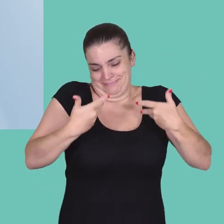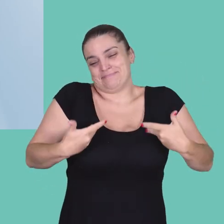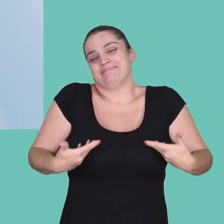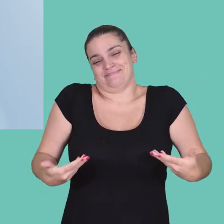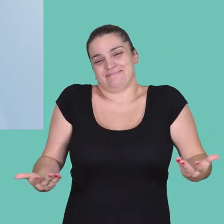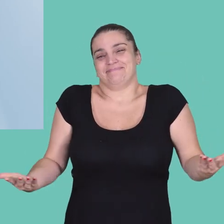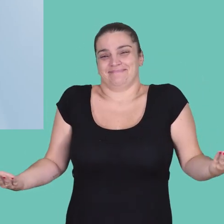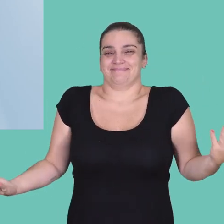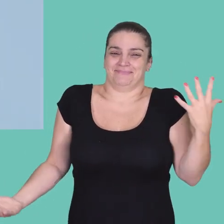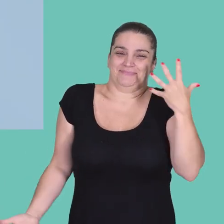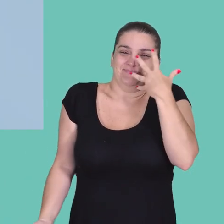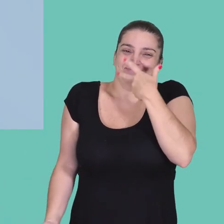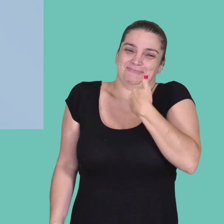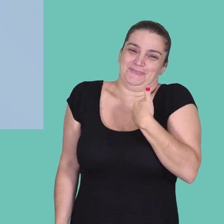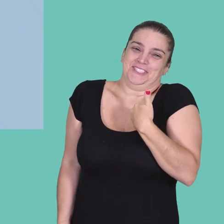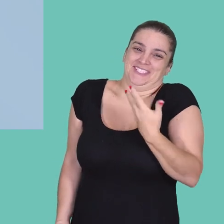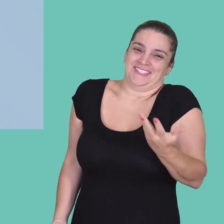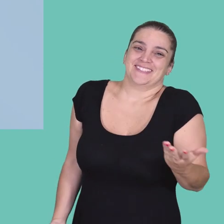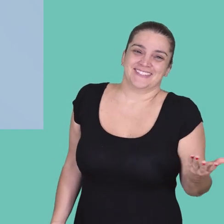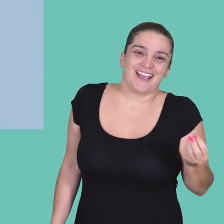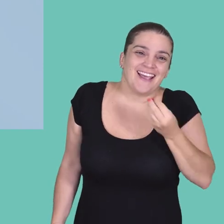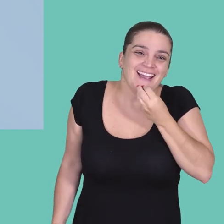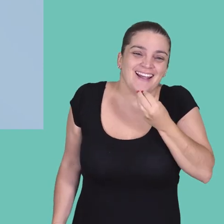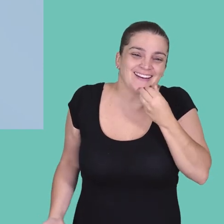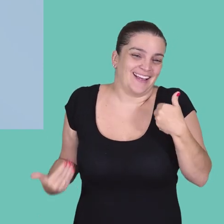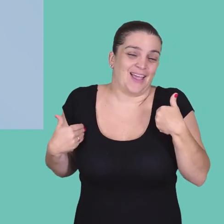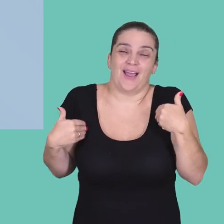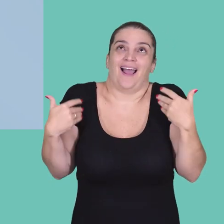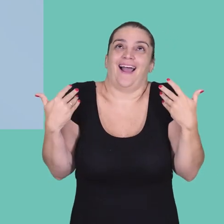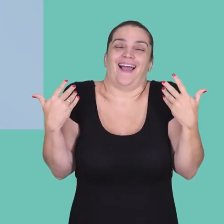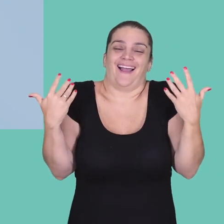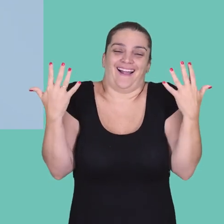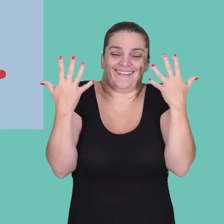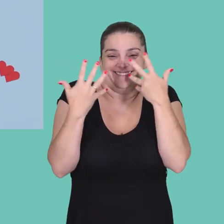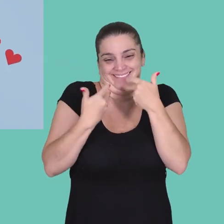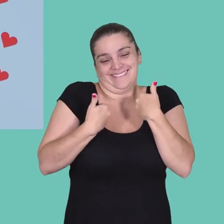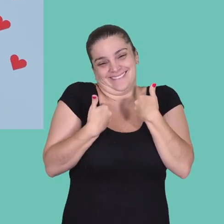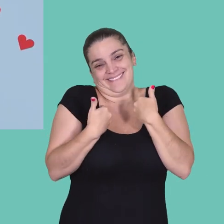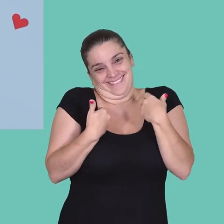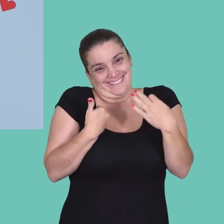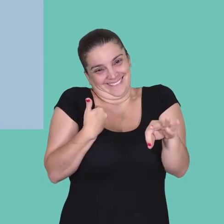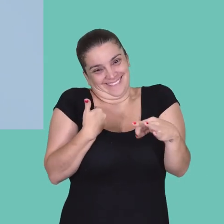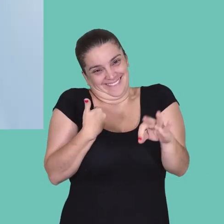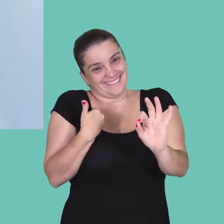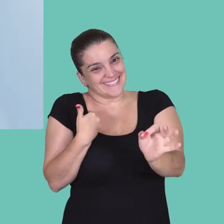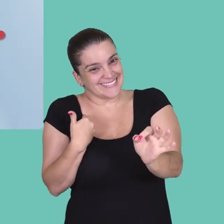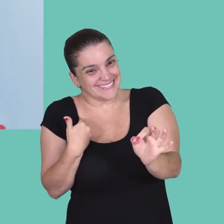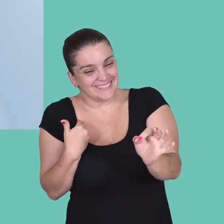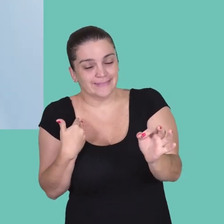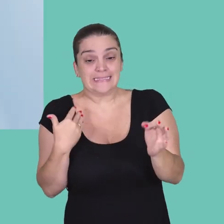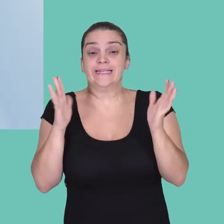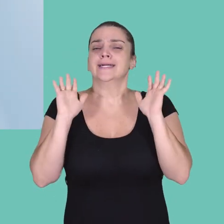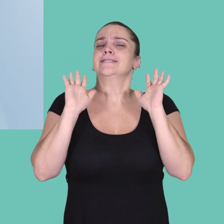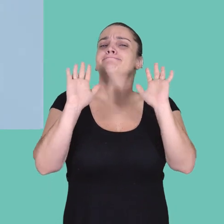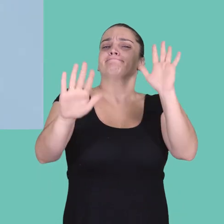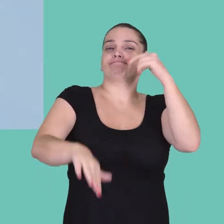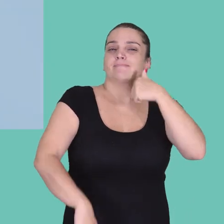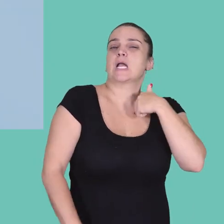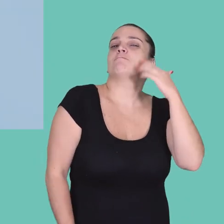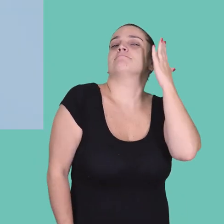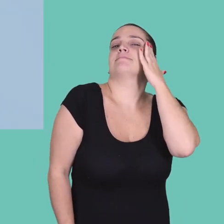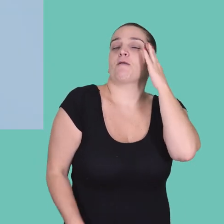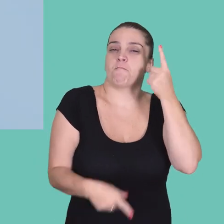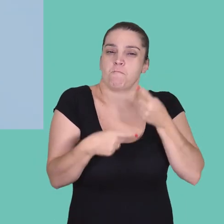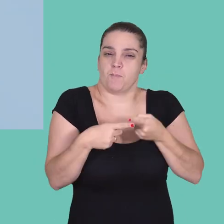impossível não se apassionarem por uma pessoa tão bonita como eu. Mas